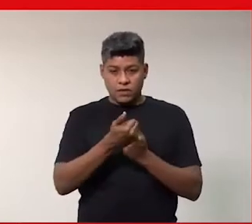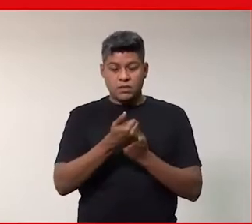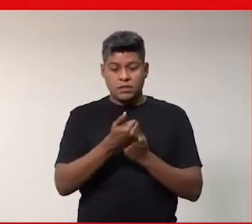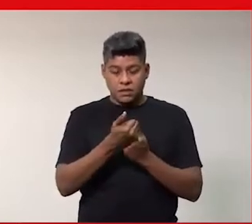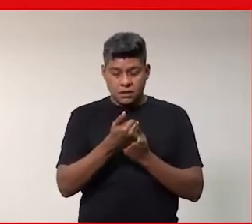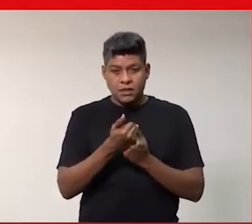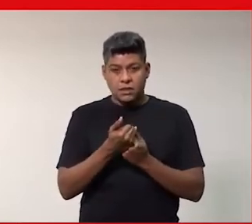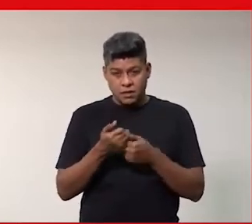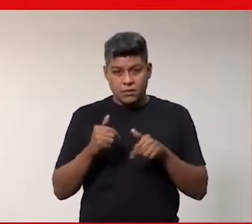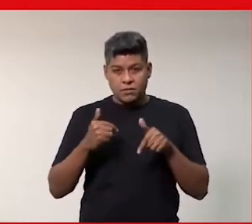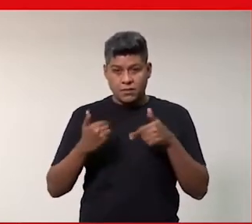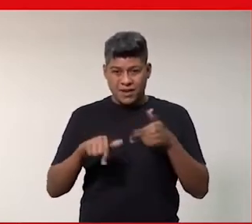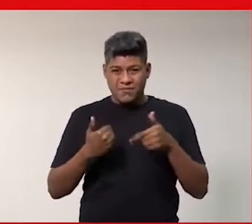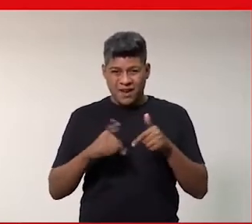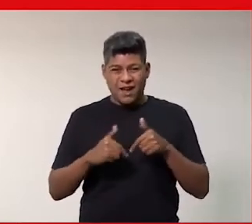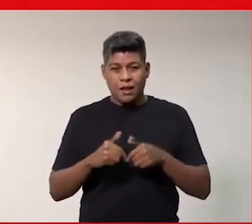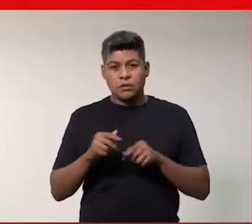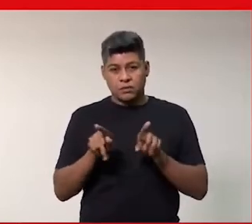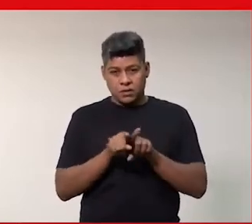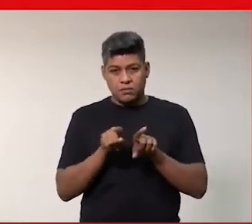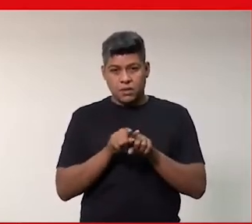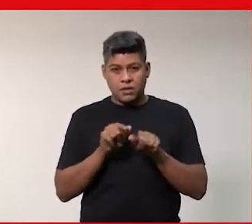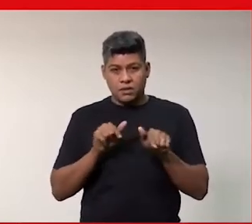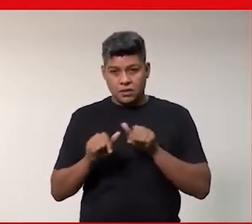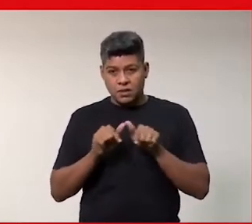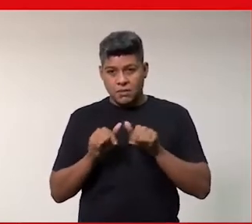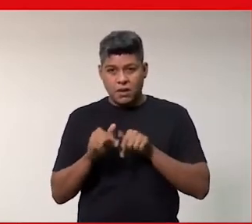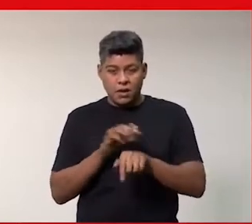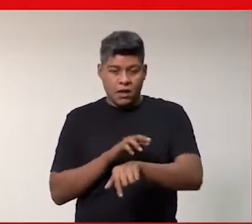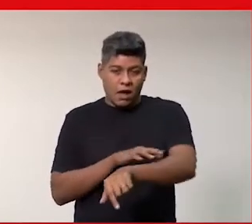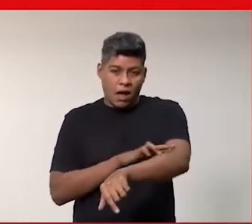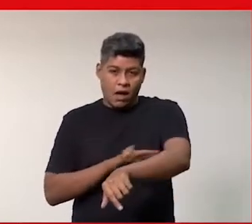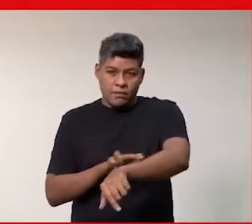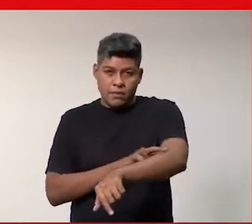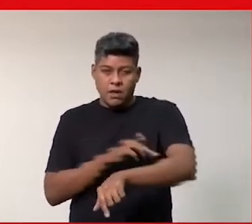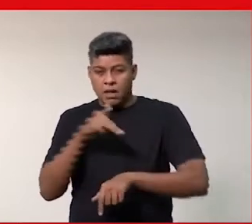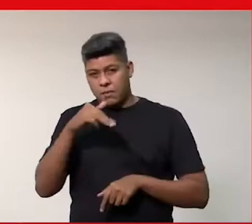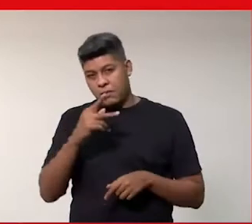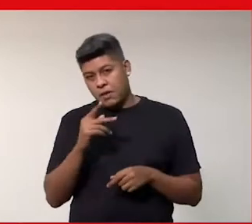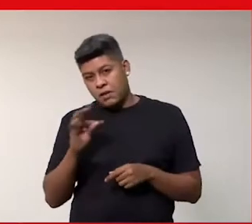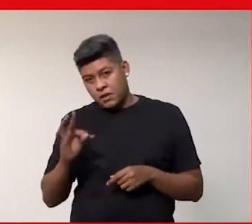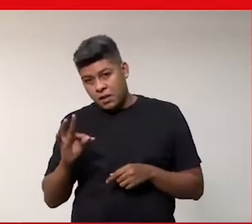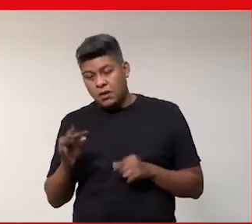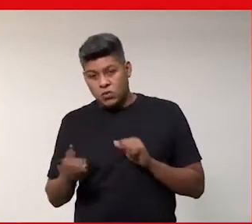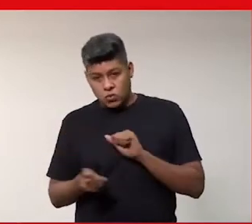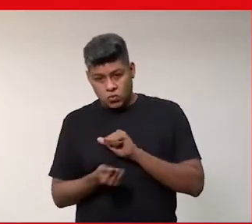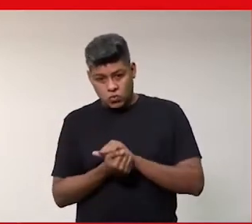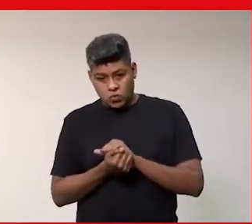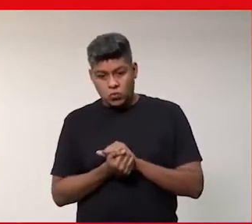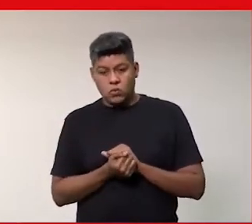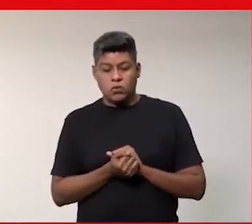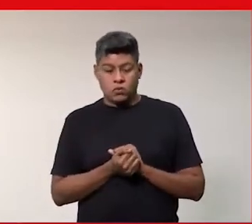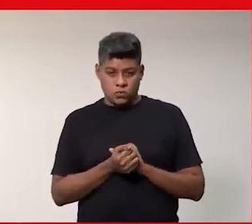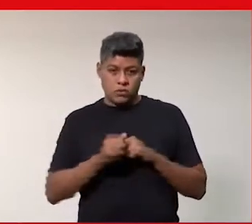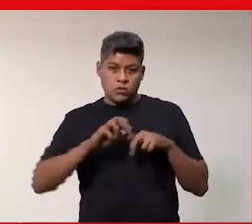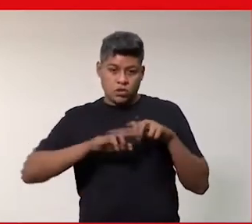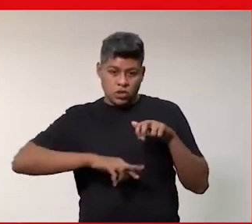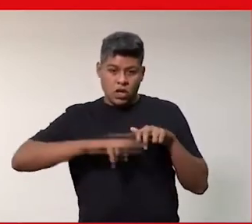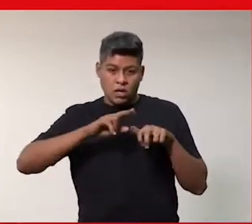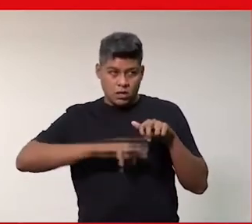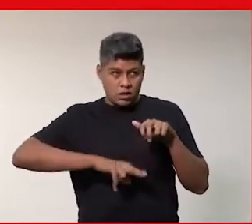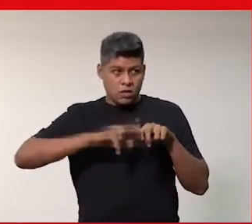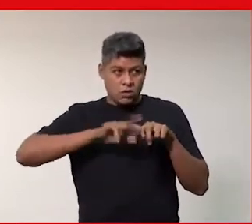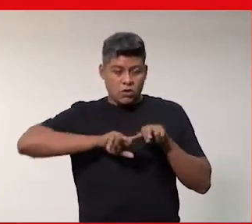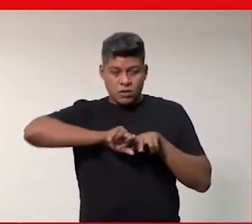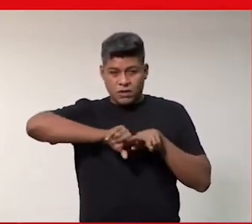trabalho, membra do grupo de trabalho de raça do MPT, integrante do Comitê de Equidade de Gênero, Raça e